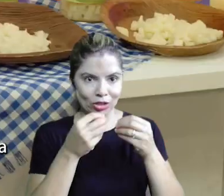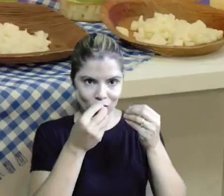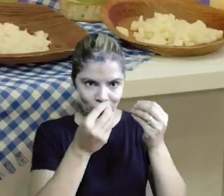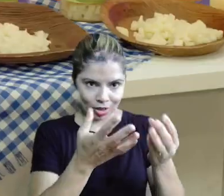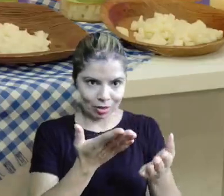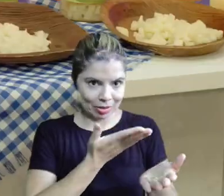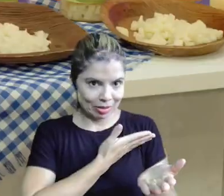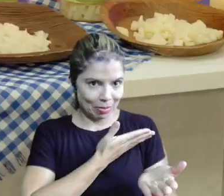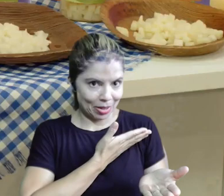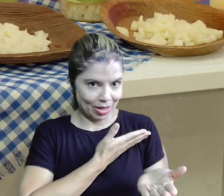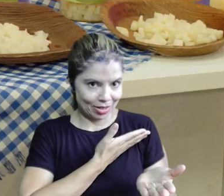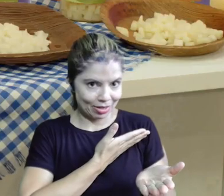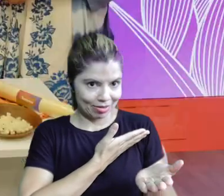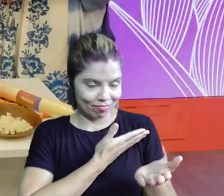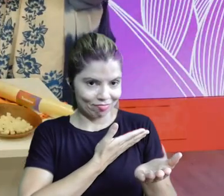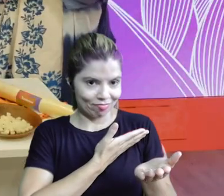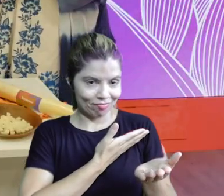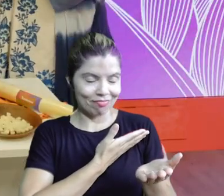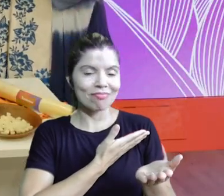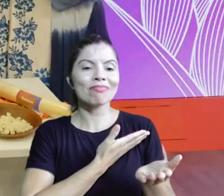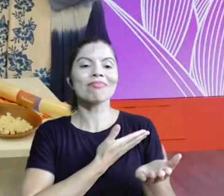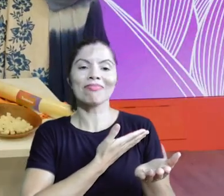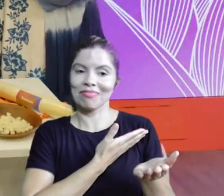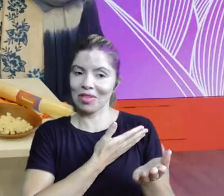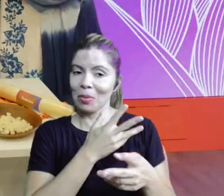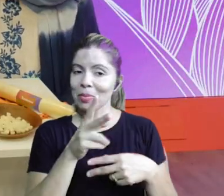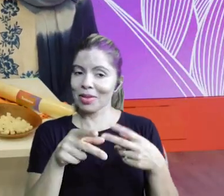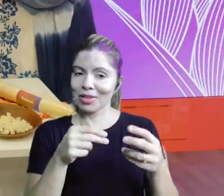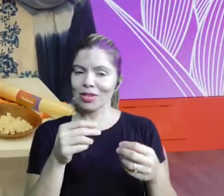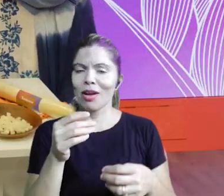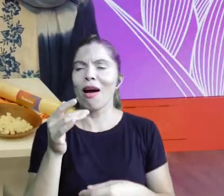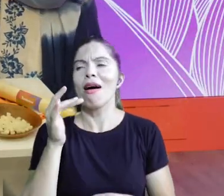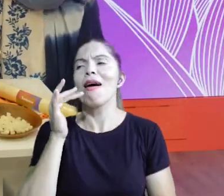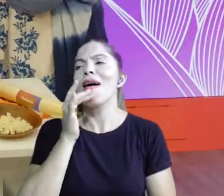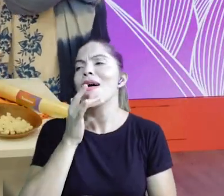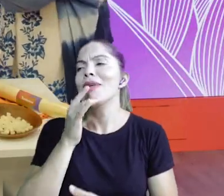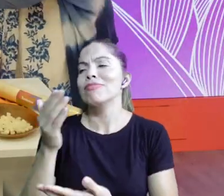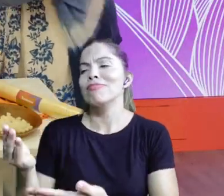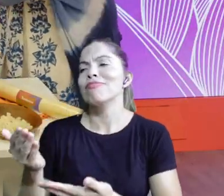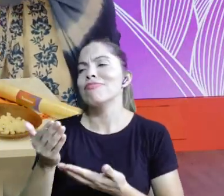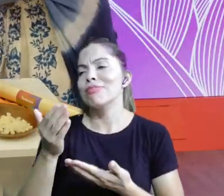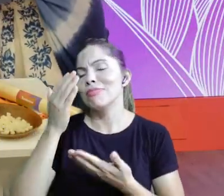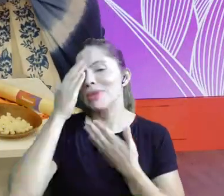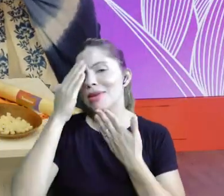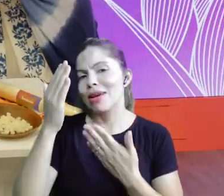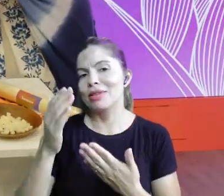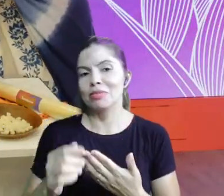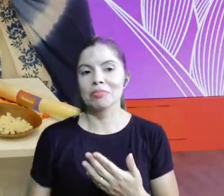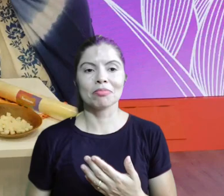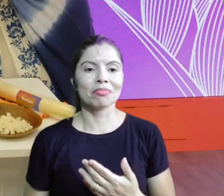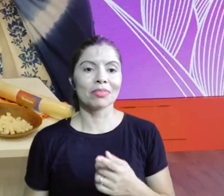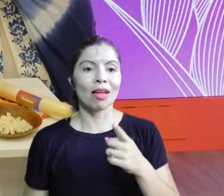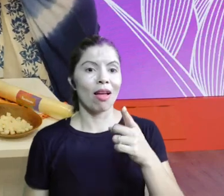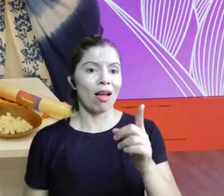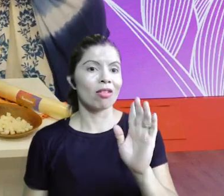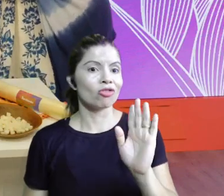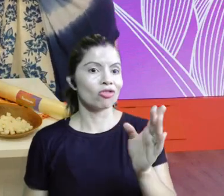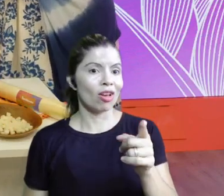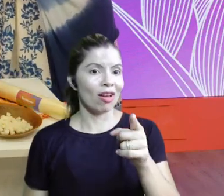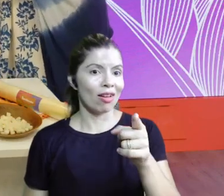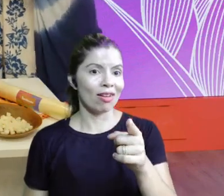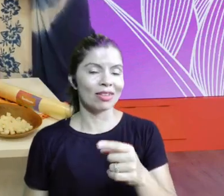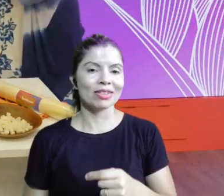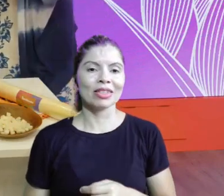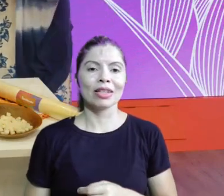aqui tem um presente para as minhas amigas desta farinha Ai, que delícia A Lili não vai receber Oh,